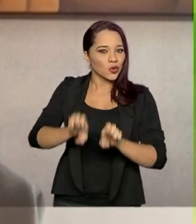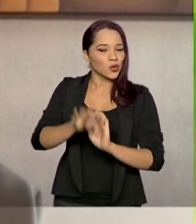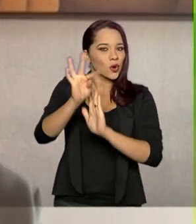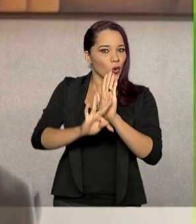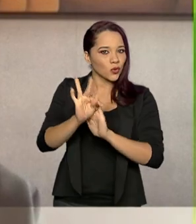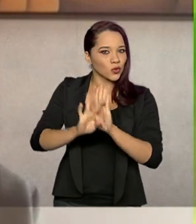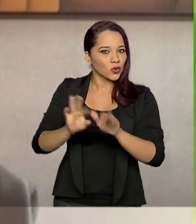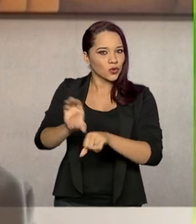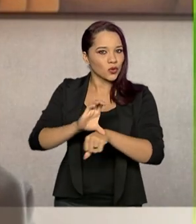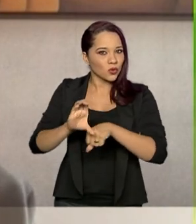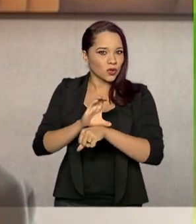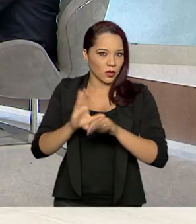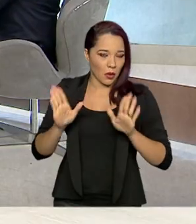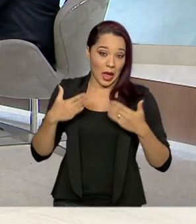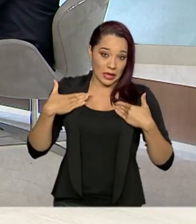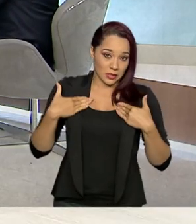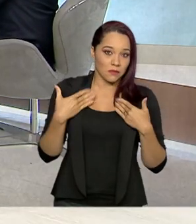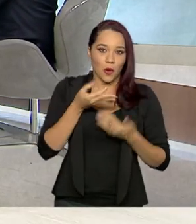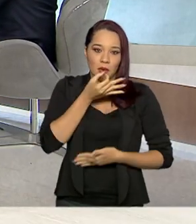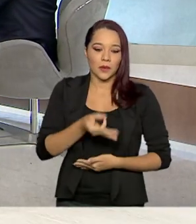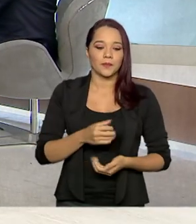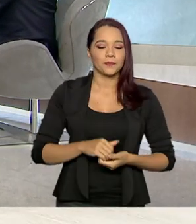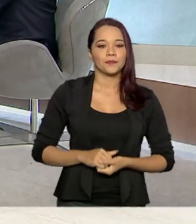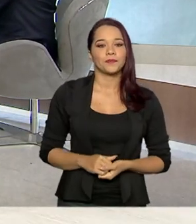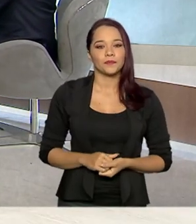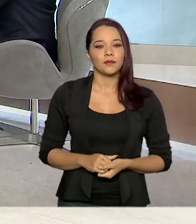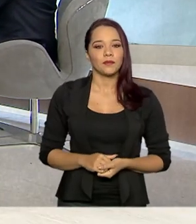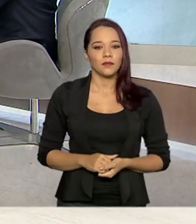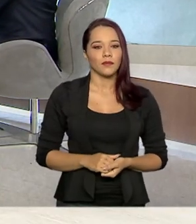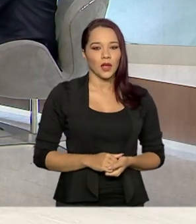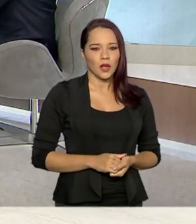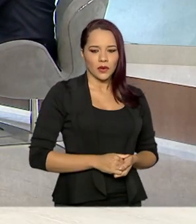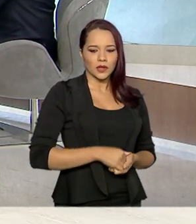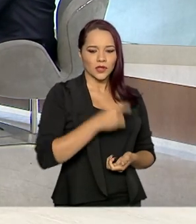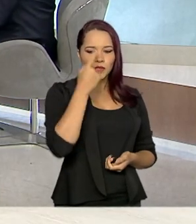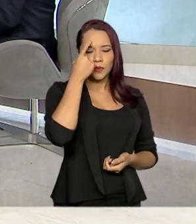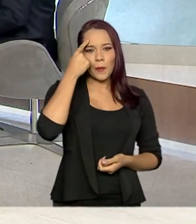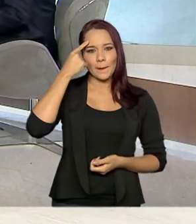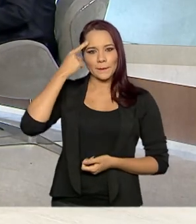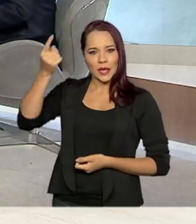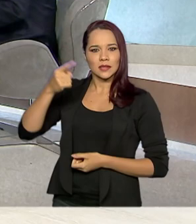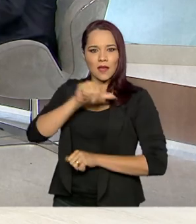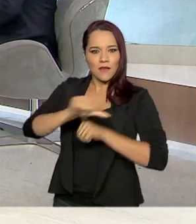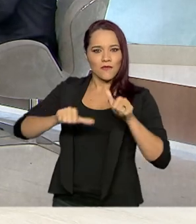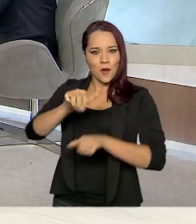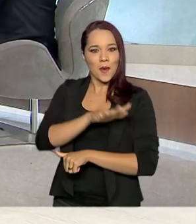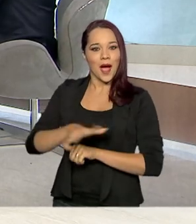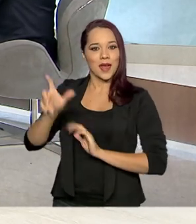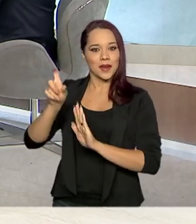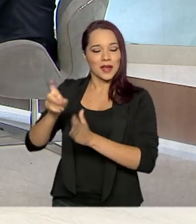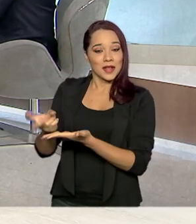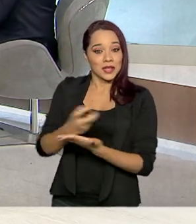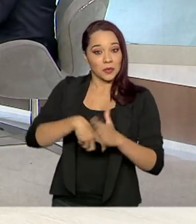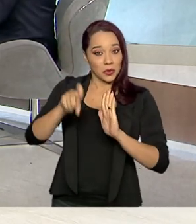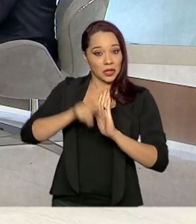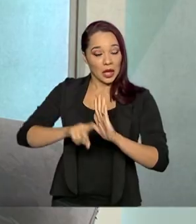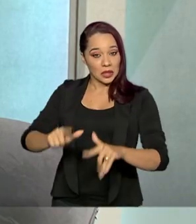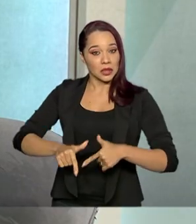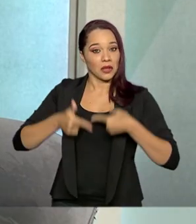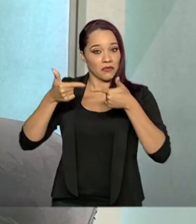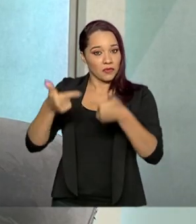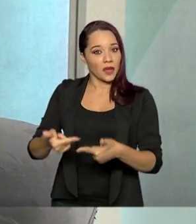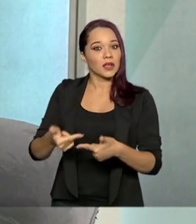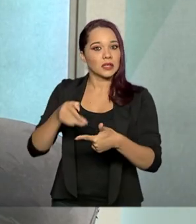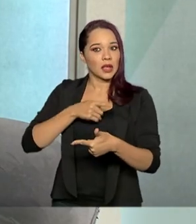atualmente vigente. Essa é a minha postura. Quando a gente pensa em reforma tributária, e essa é uma das defesas do governo federal em relação